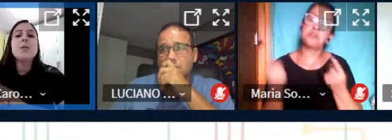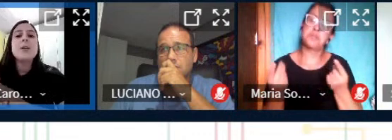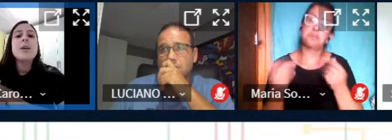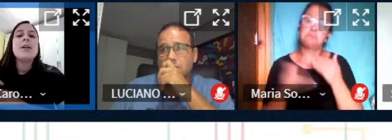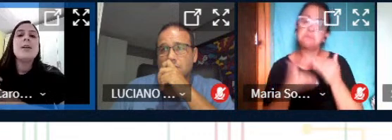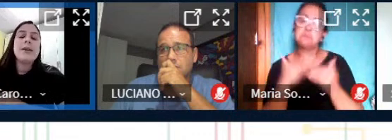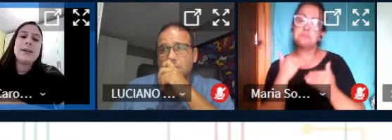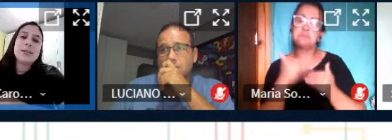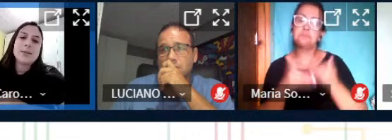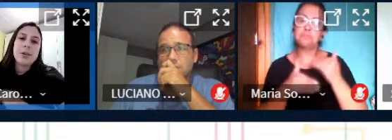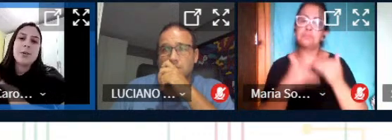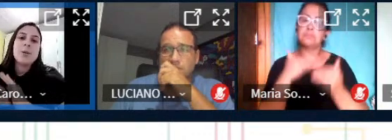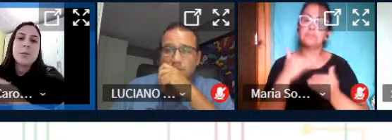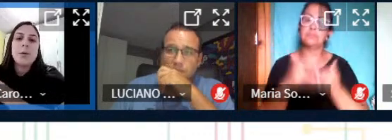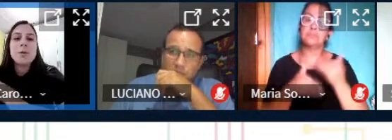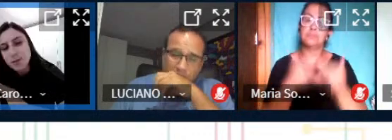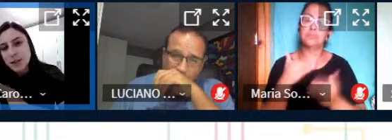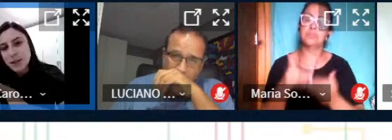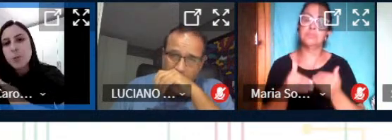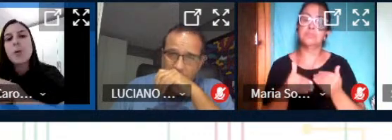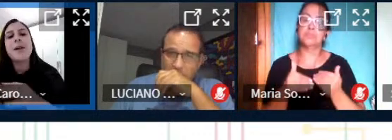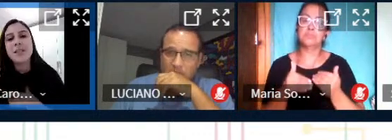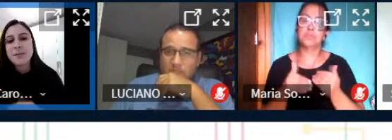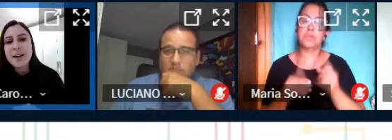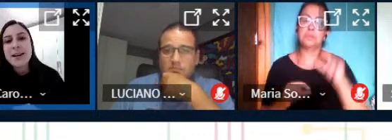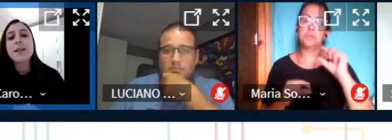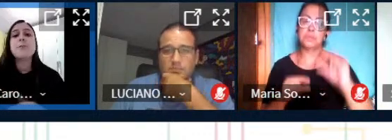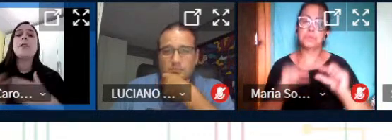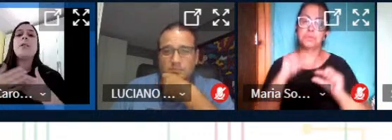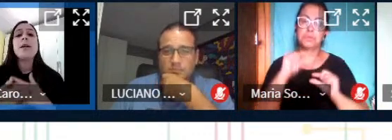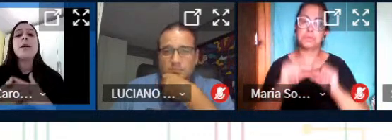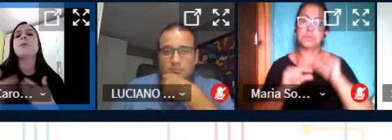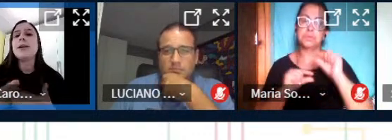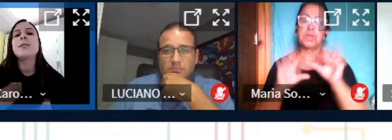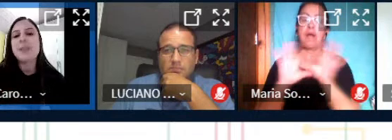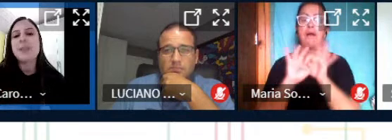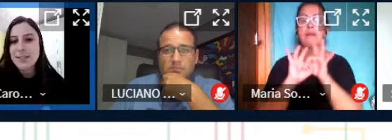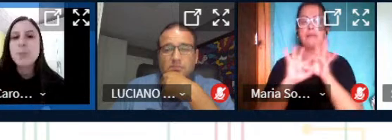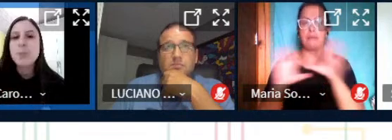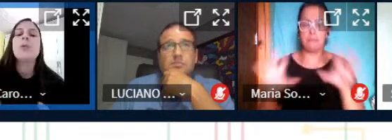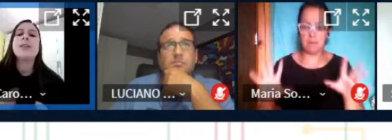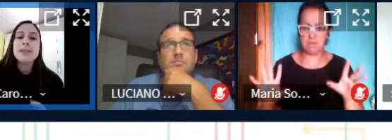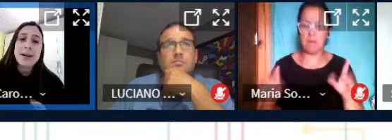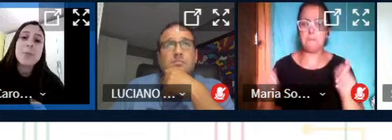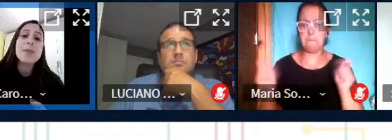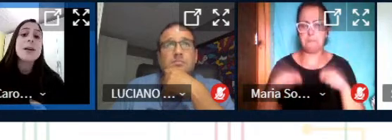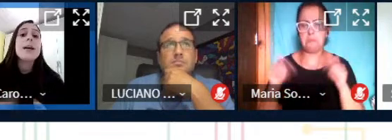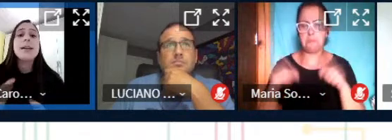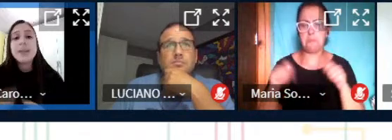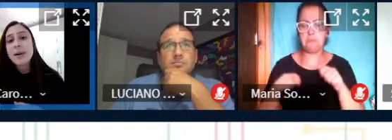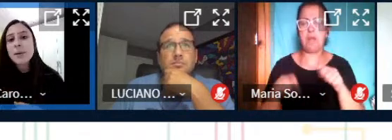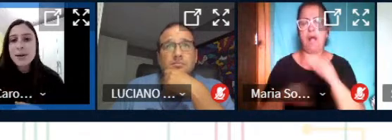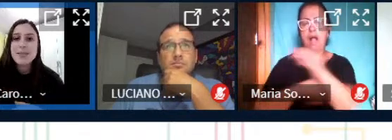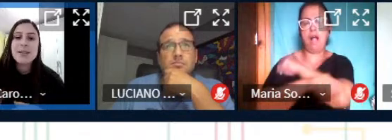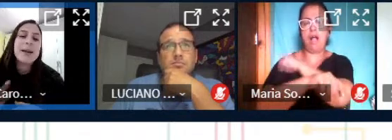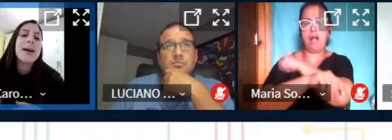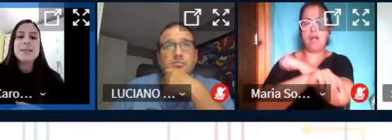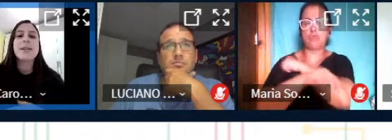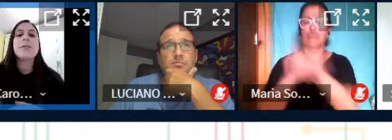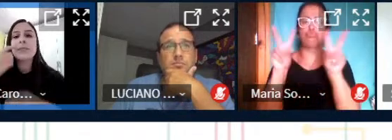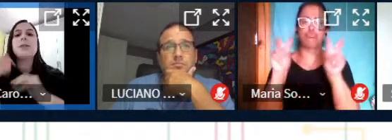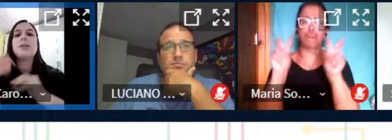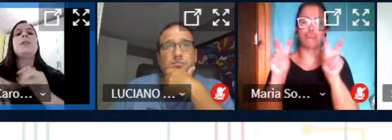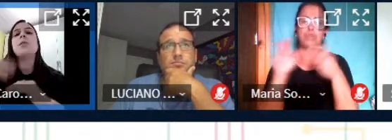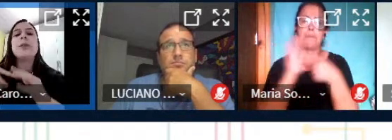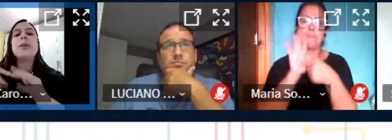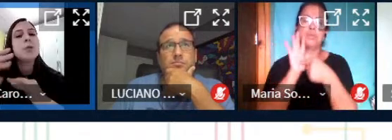passando eles foram aos poucos nos dando um pouco mais de liberdade para nós podermos trazer um pouco desses temas e também apresentar